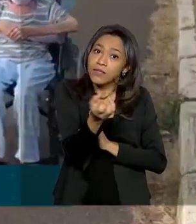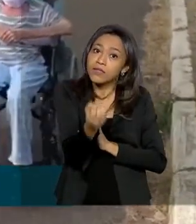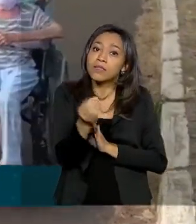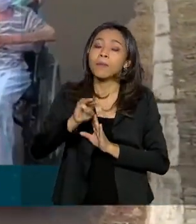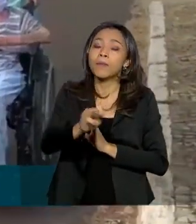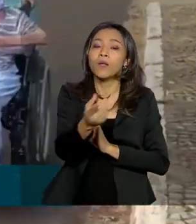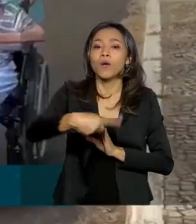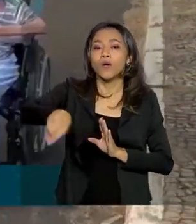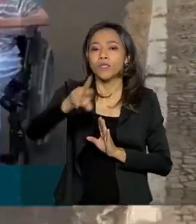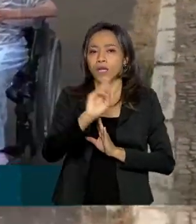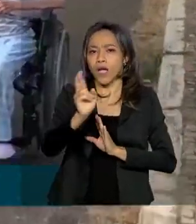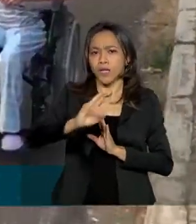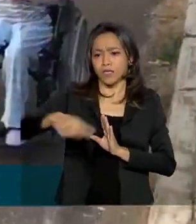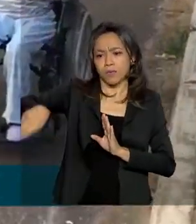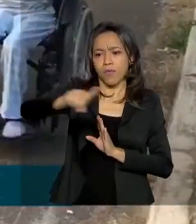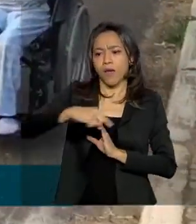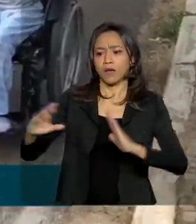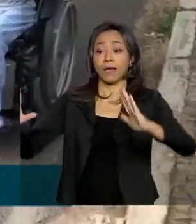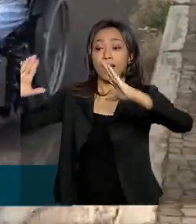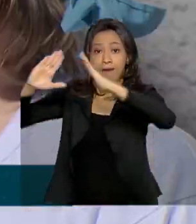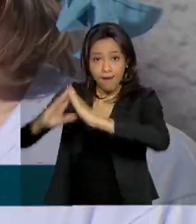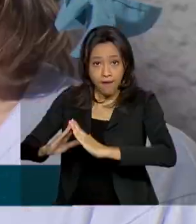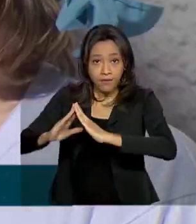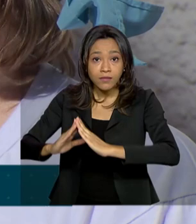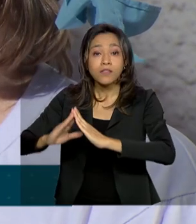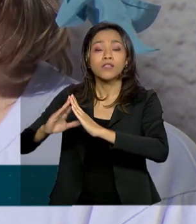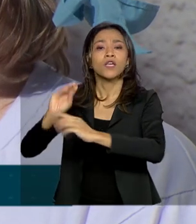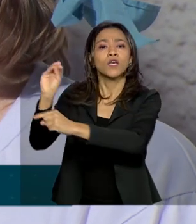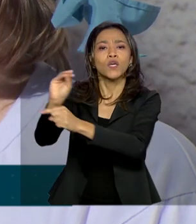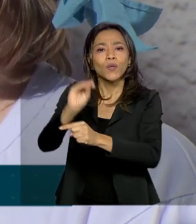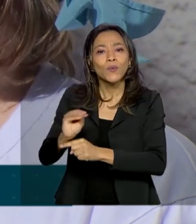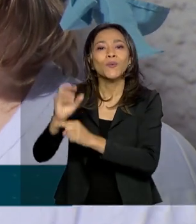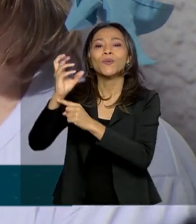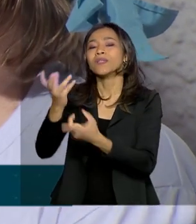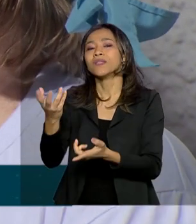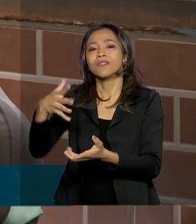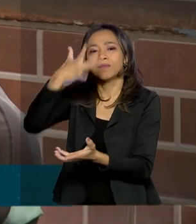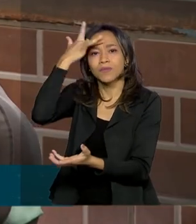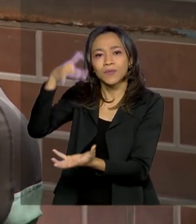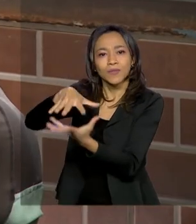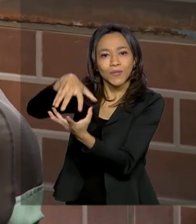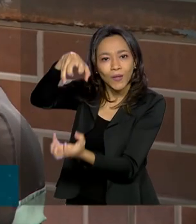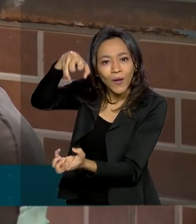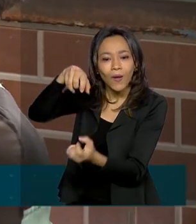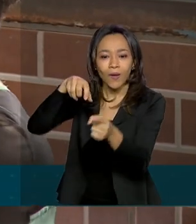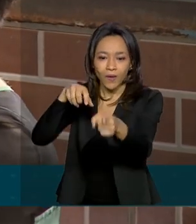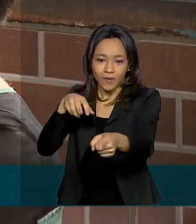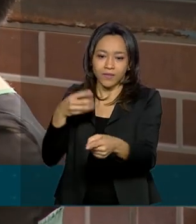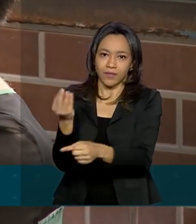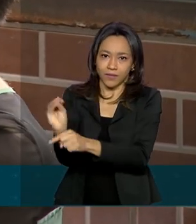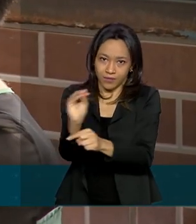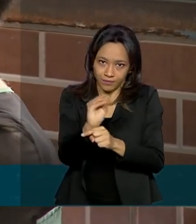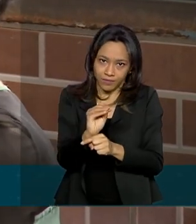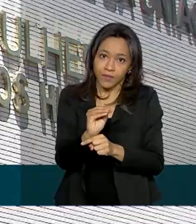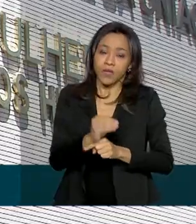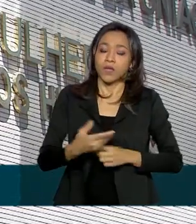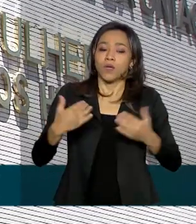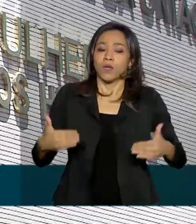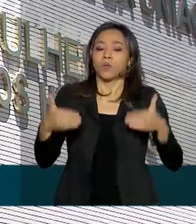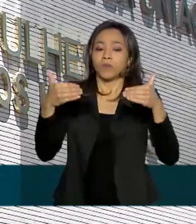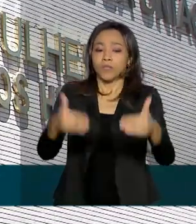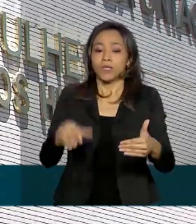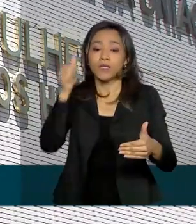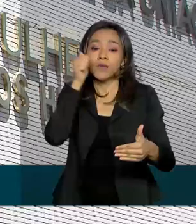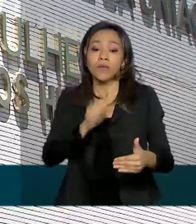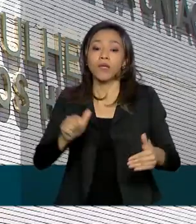instituições de longa permanência para idosos, como são conhecidas as casas de repouso, que acolhem os mais velhos. O Ministério da